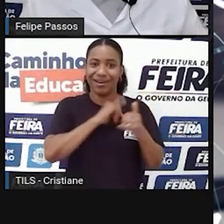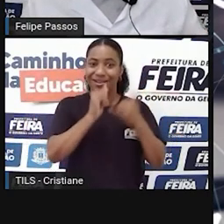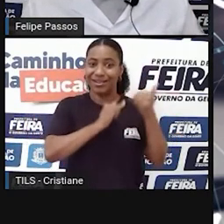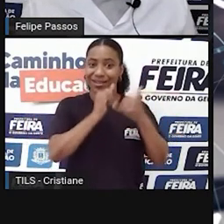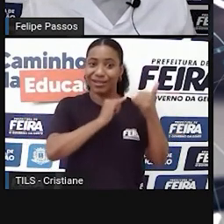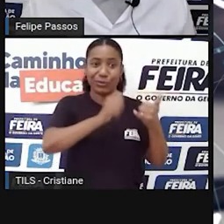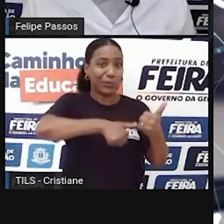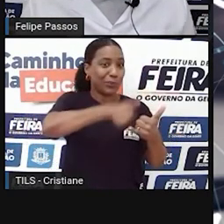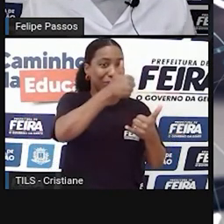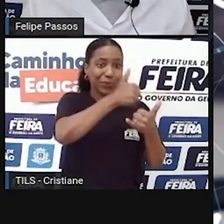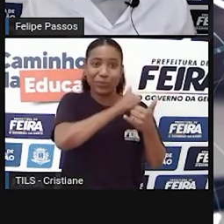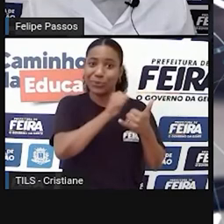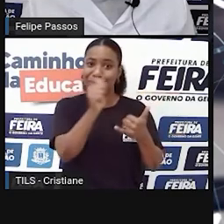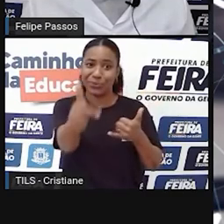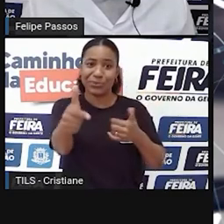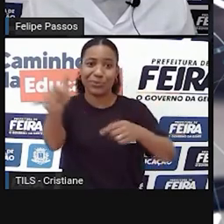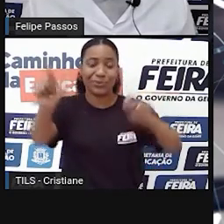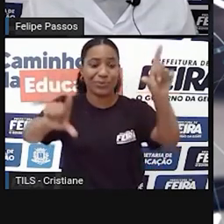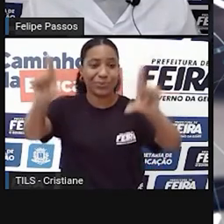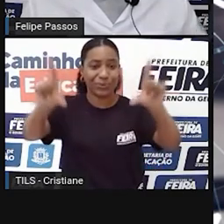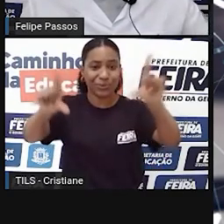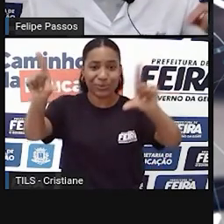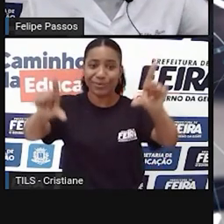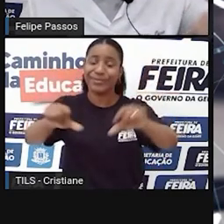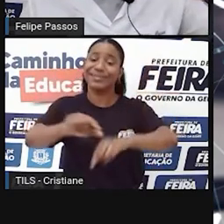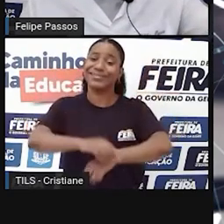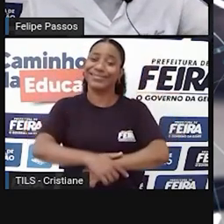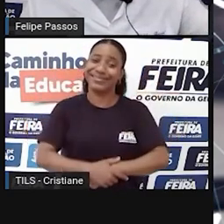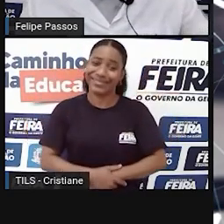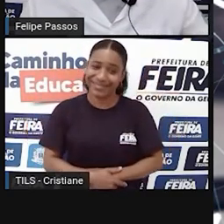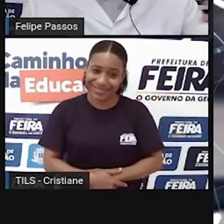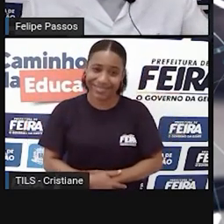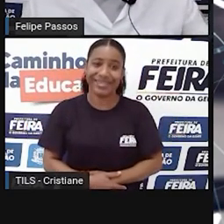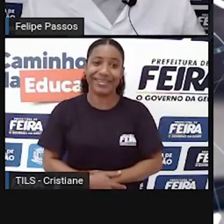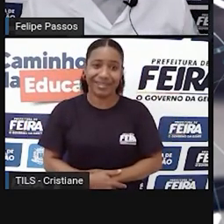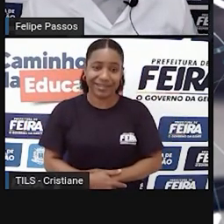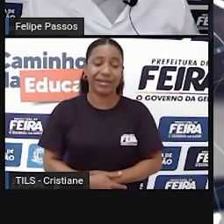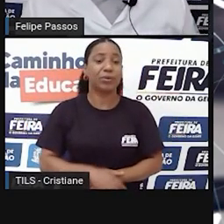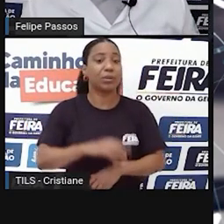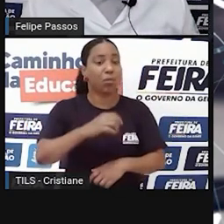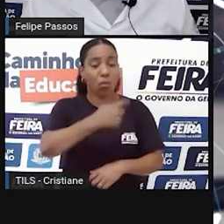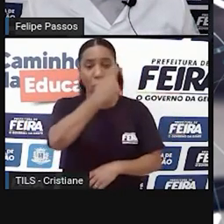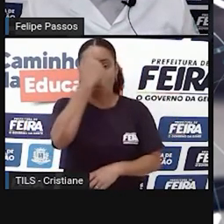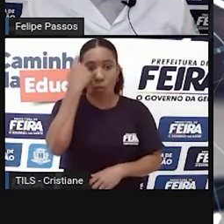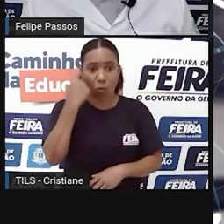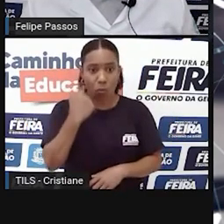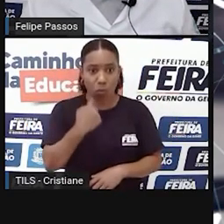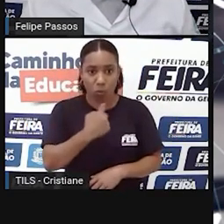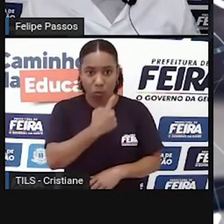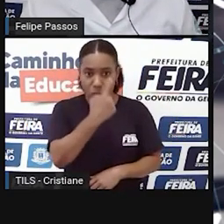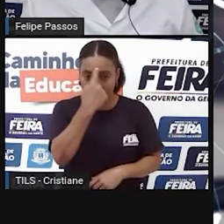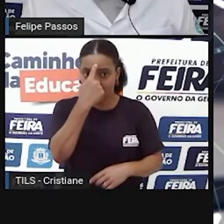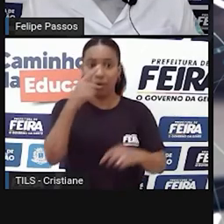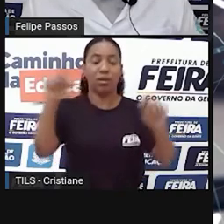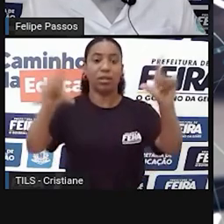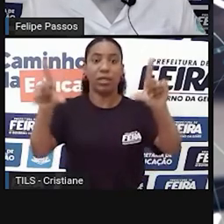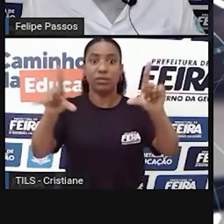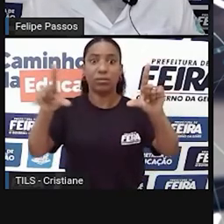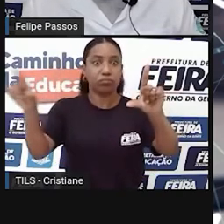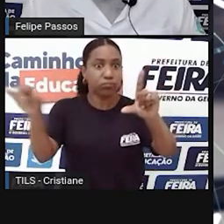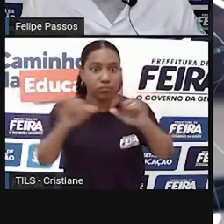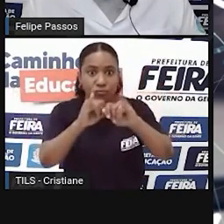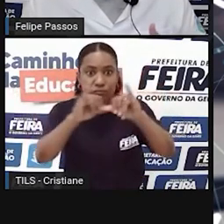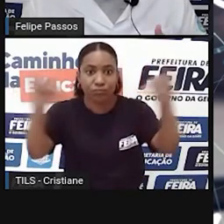mais rápida, até que a própria TV aberta. Então depois, uma hora depois, foi que eu vi a primeira manchete na TV. Então, assim, a